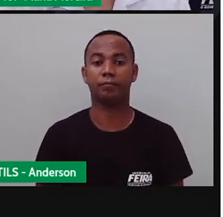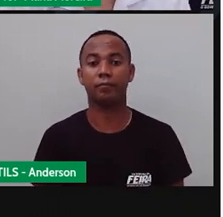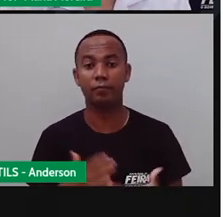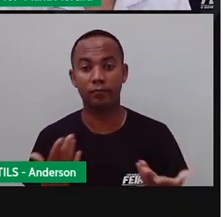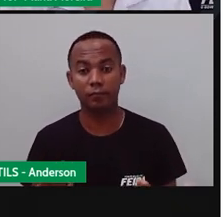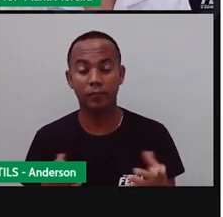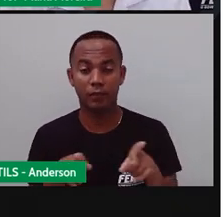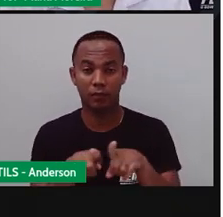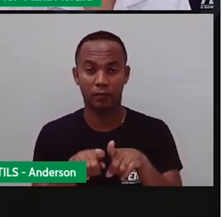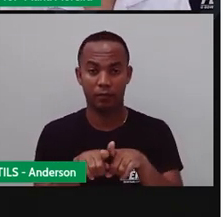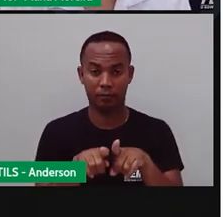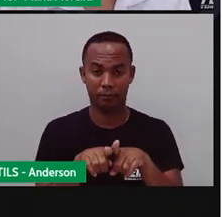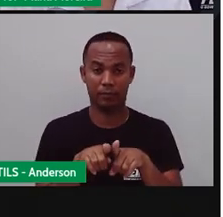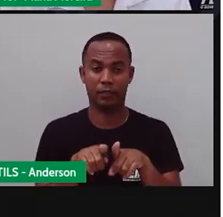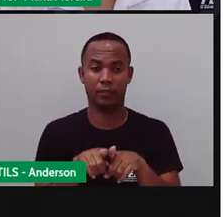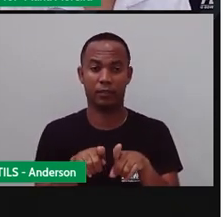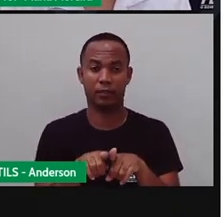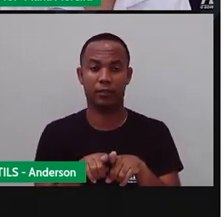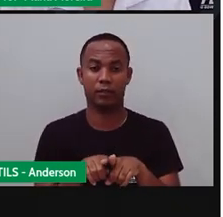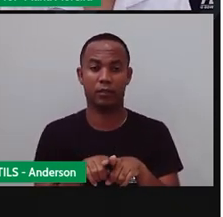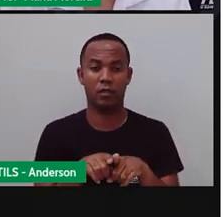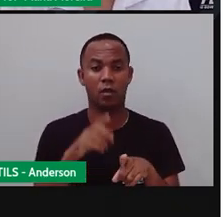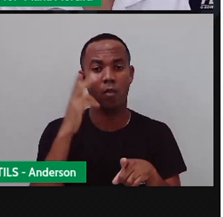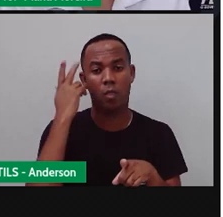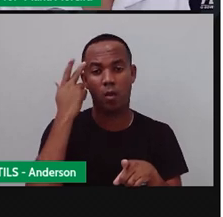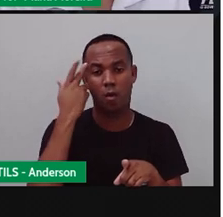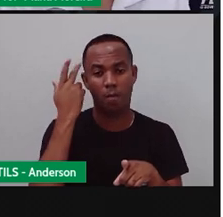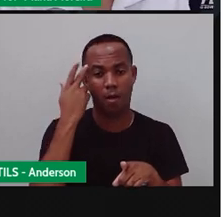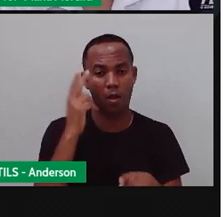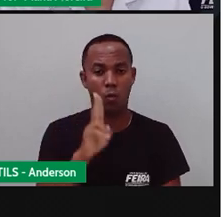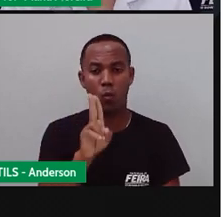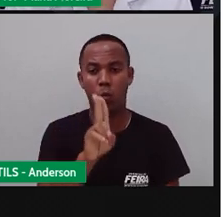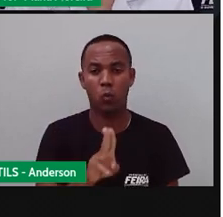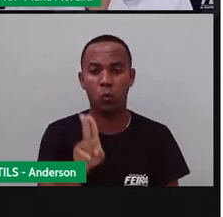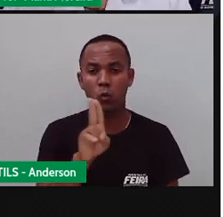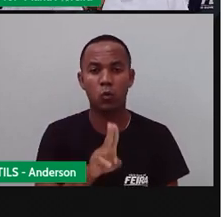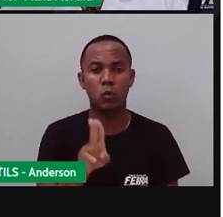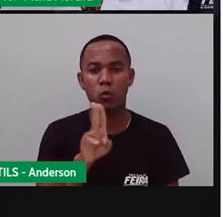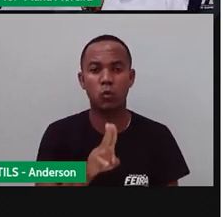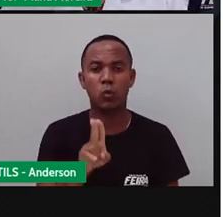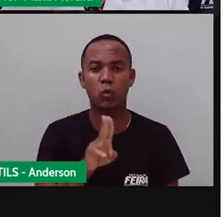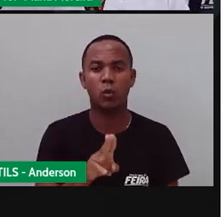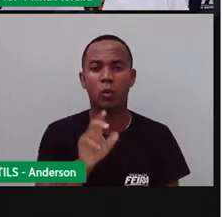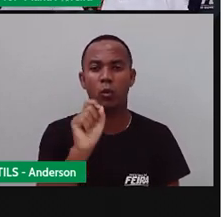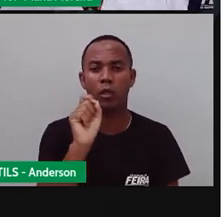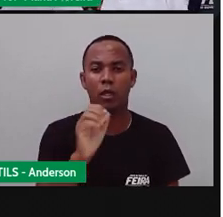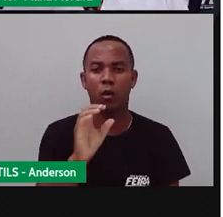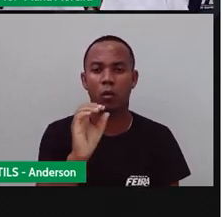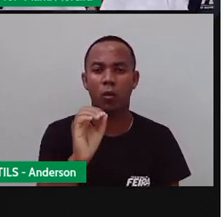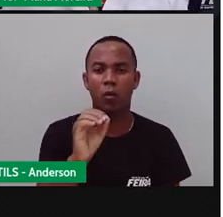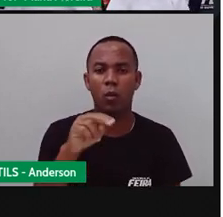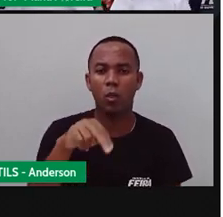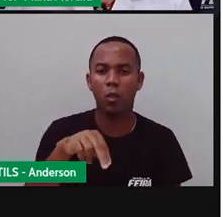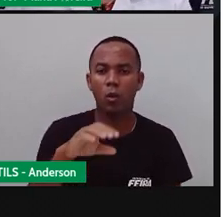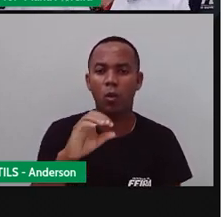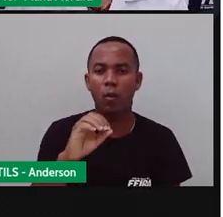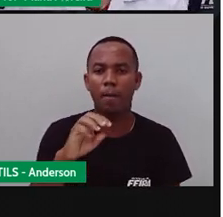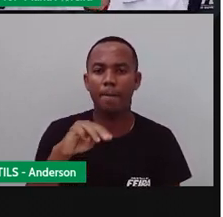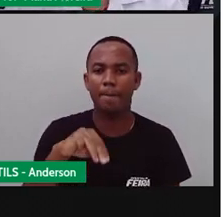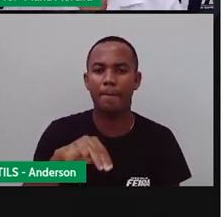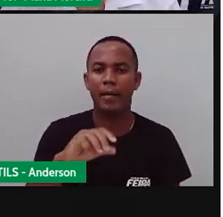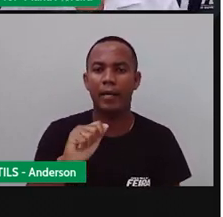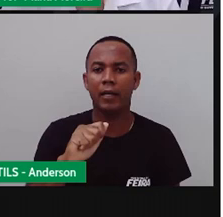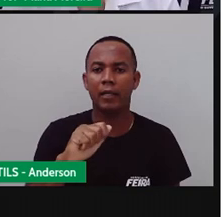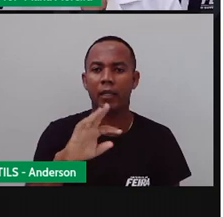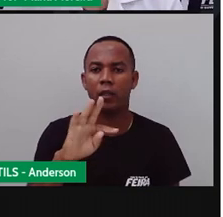Bom, também, né, é muito comum o uso de onomatopeias em diversas músicas. Você já ouviu? Inclusive, a ouviu agora